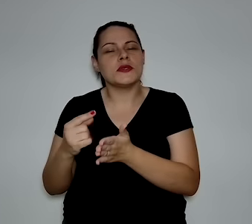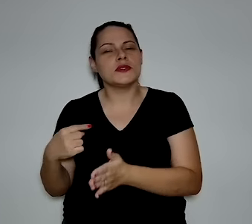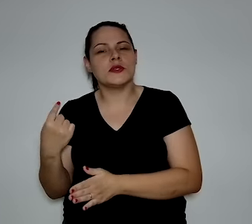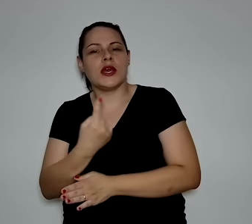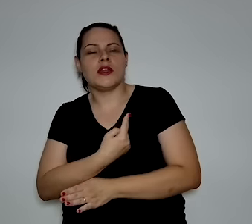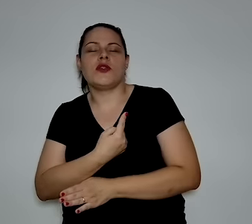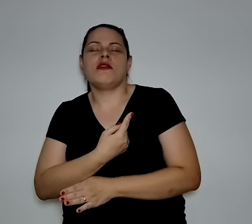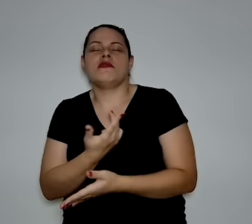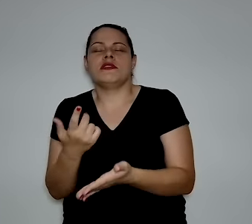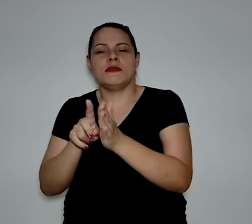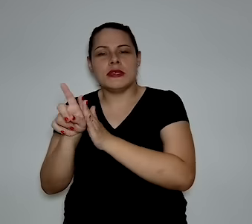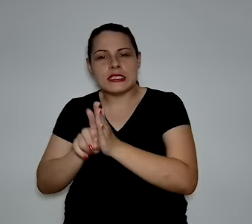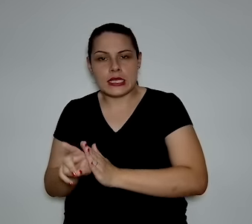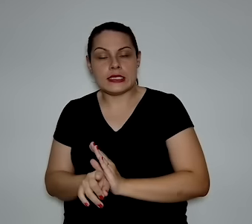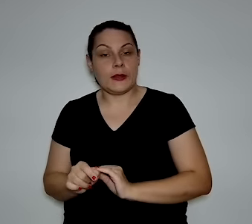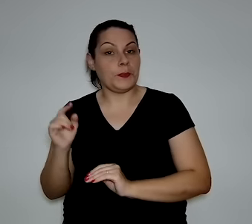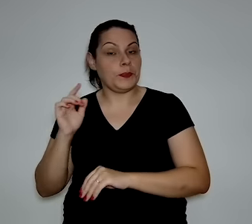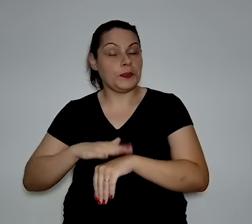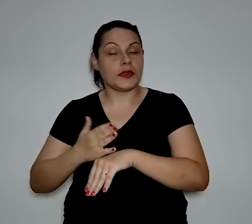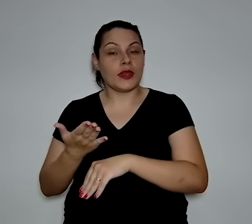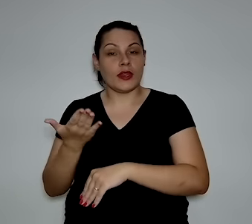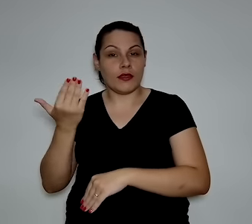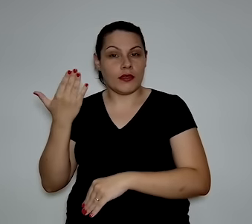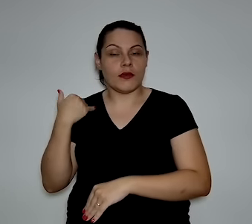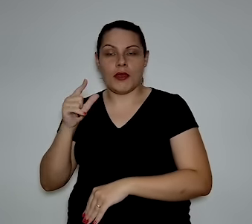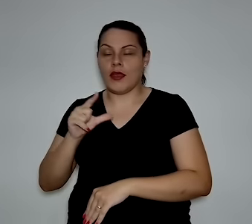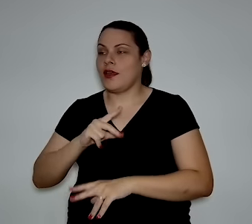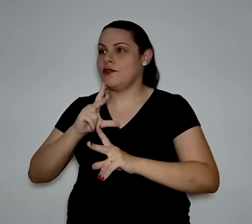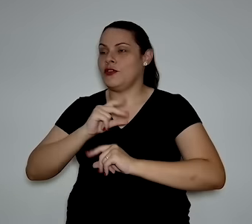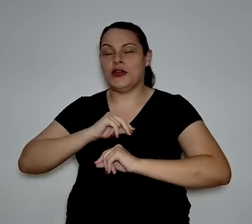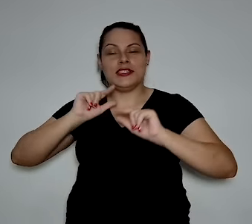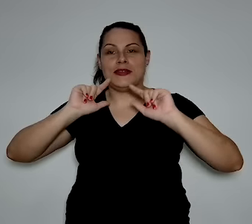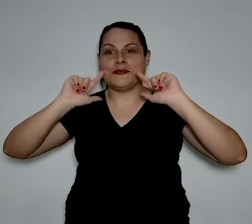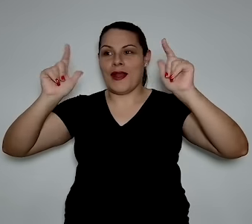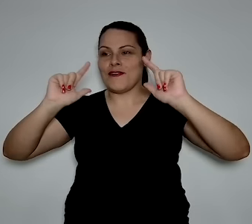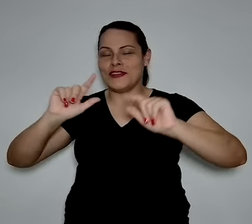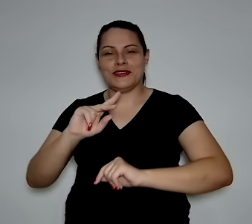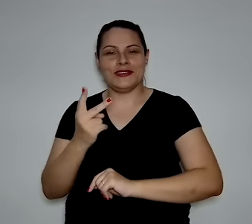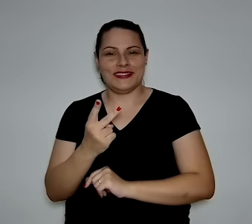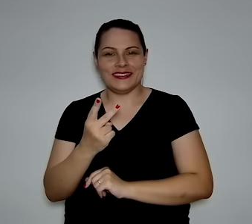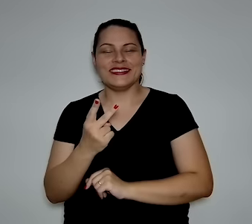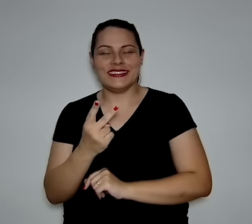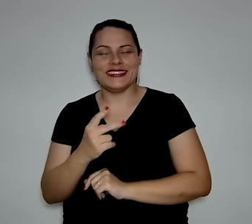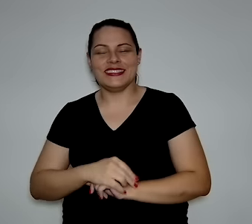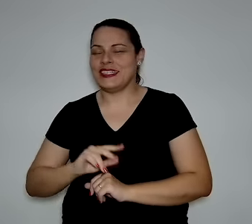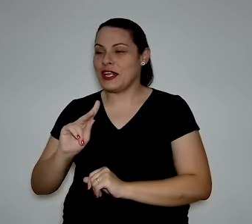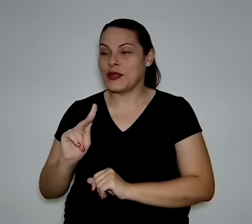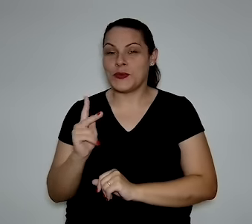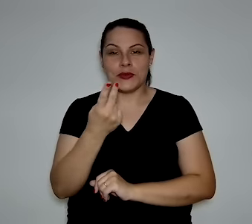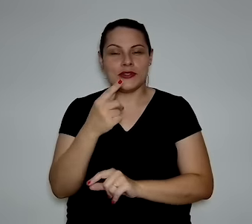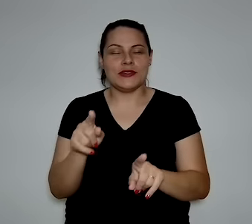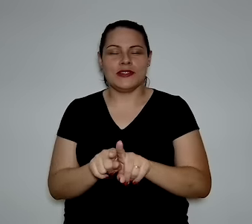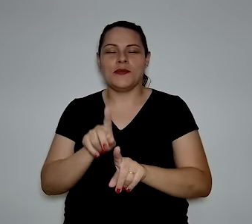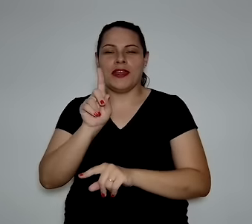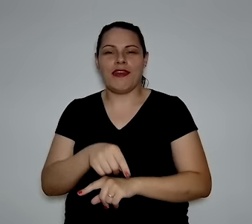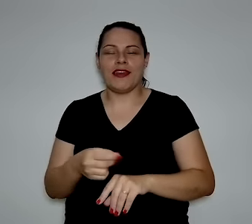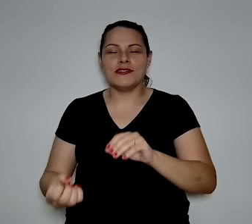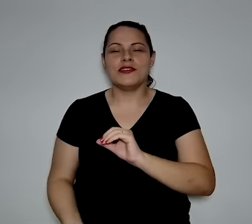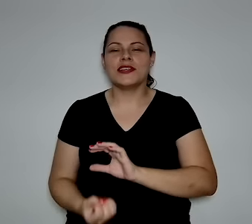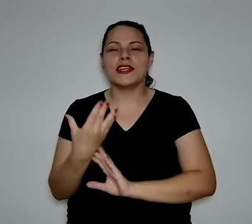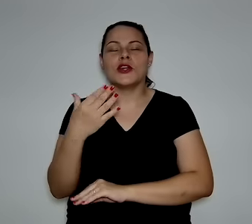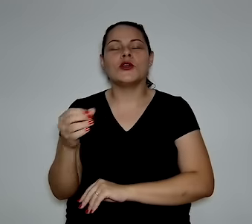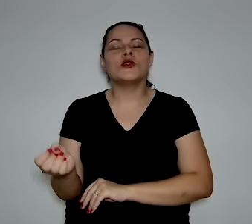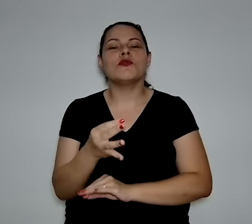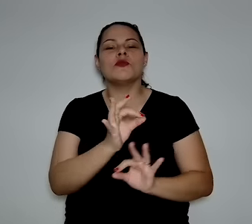nossas... Foi, na época, foi uma aventura no hidrogênio. E o hidrogênio, ele se